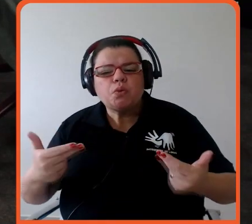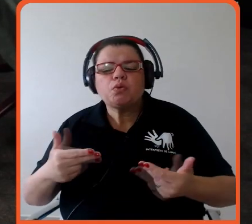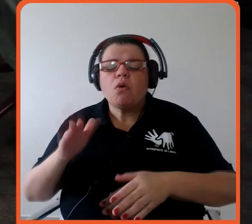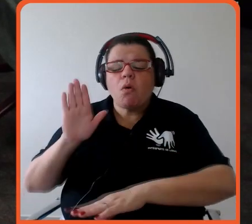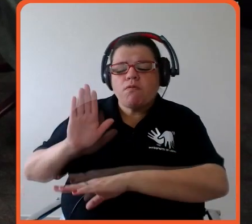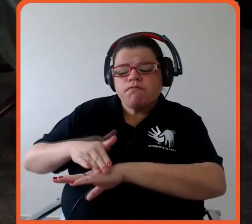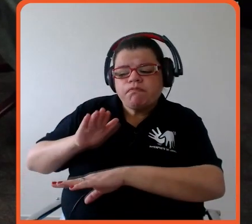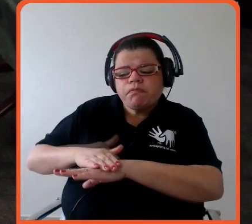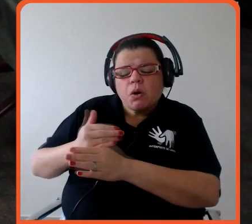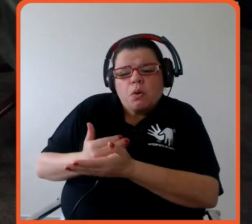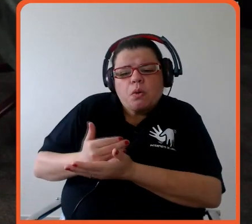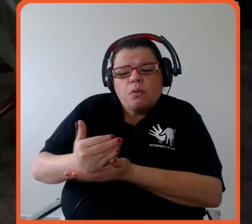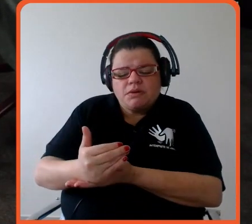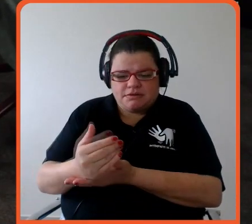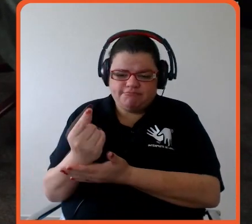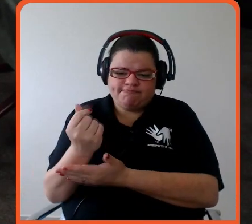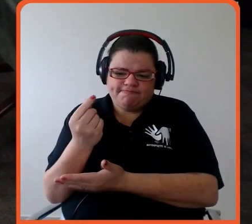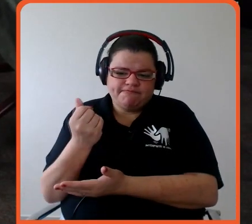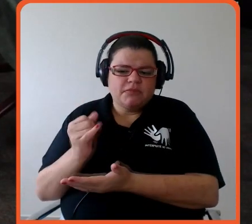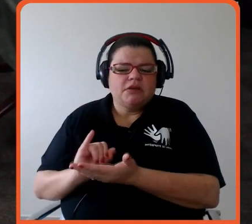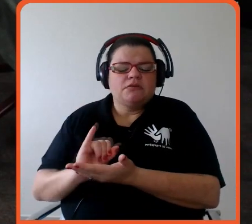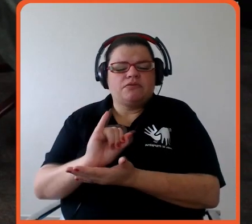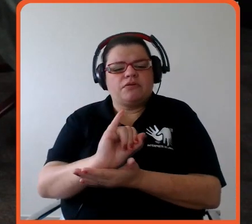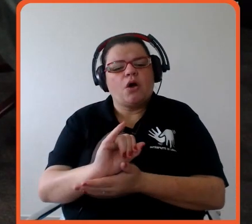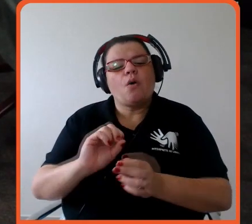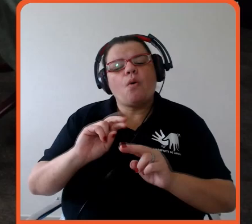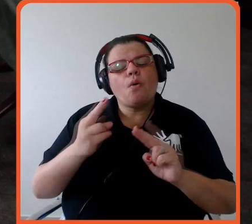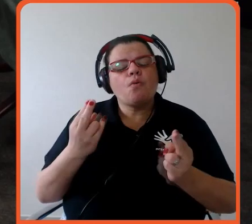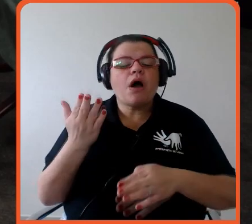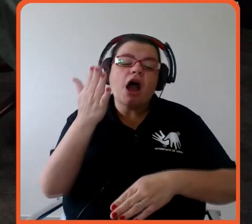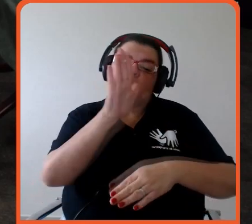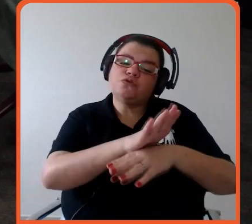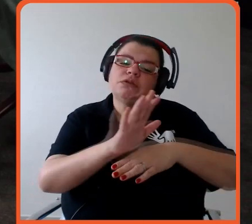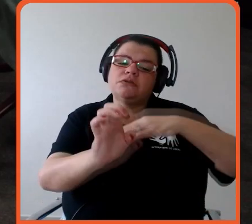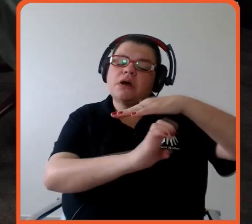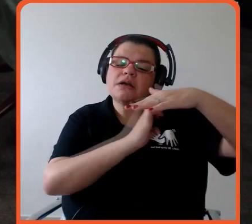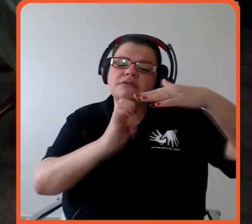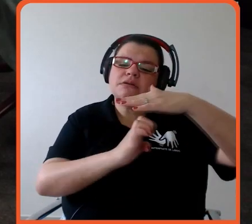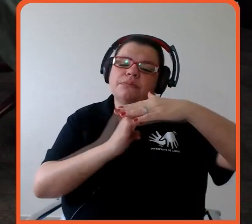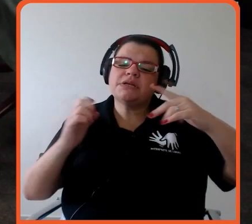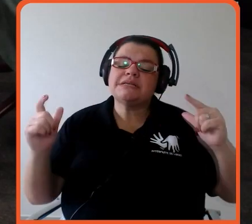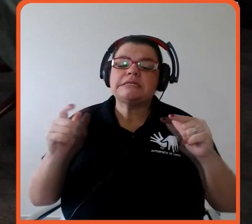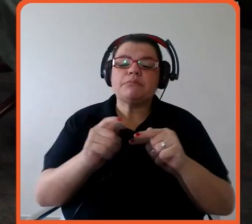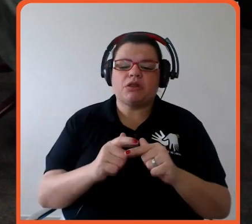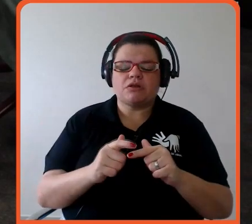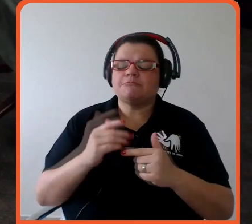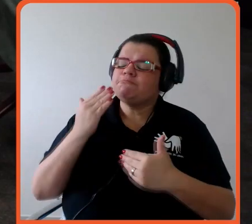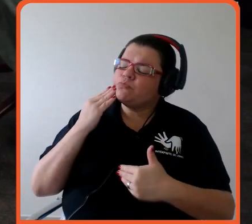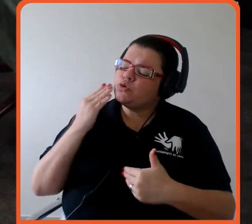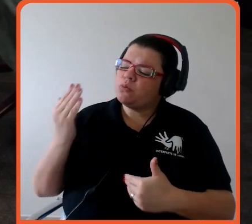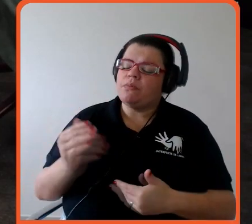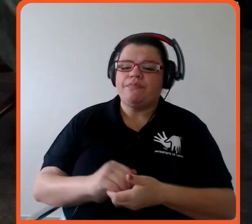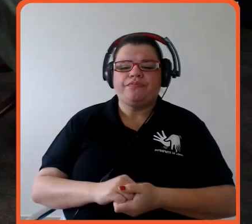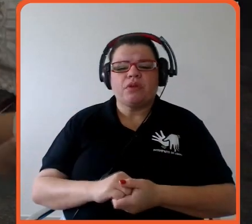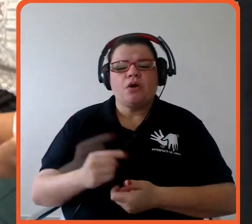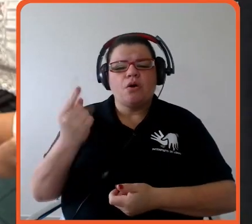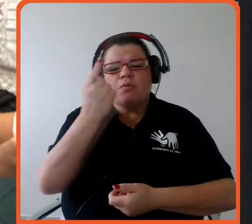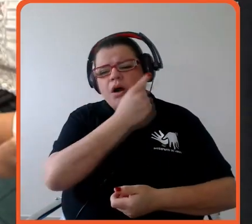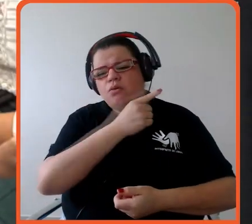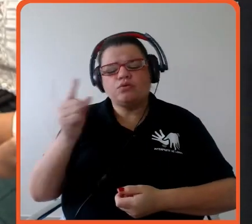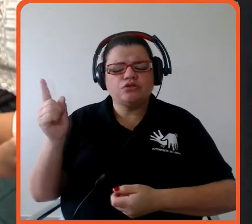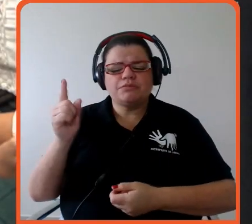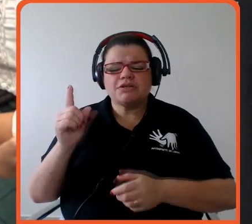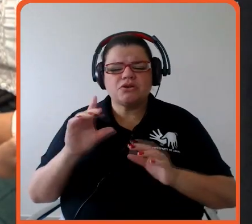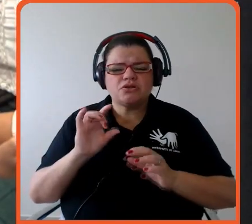através de ajuda às empresas menores muito bom obrigado e só uma última rodada mas para finalizar muito